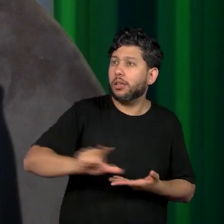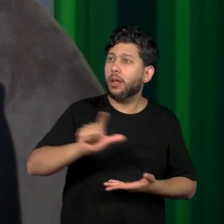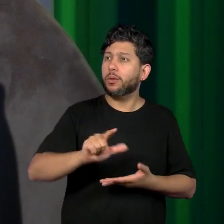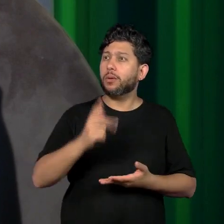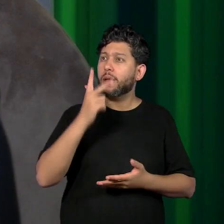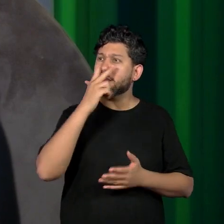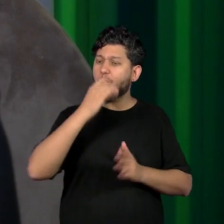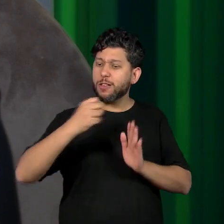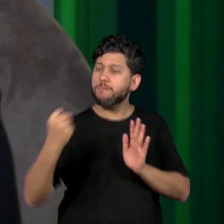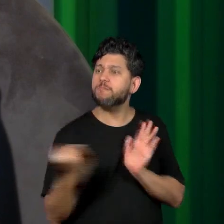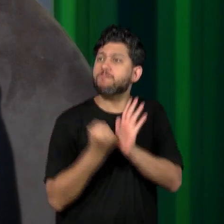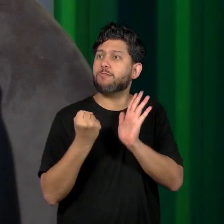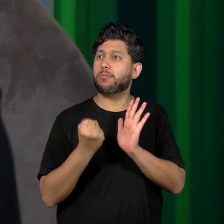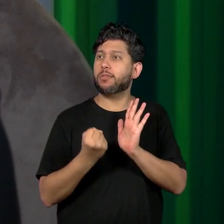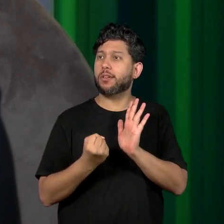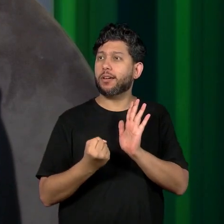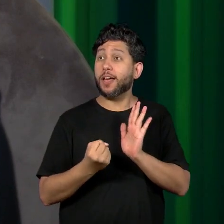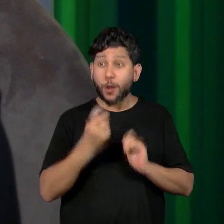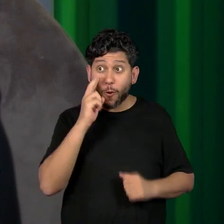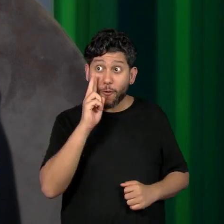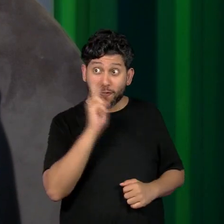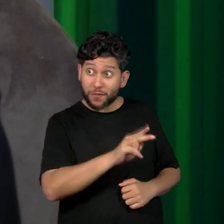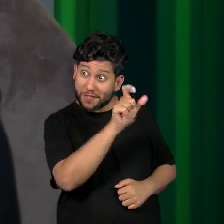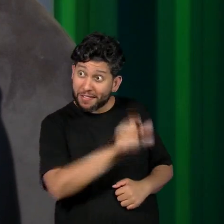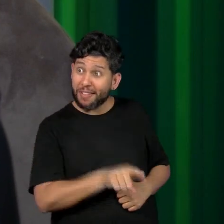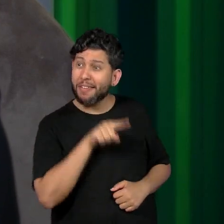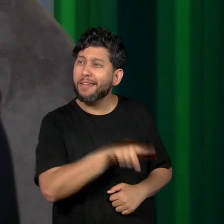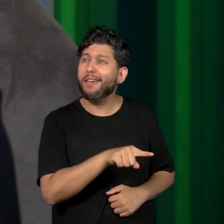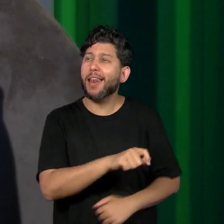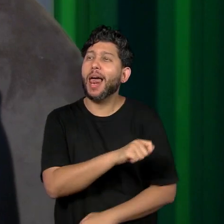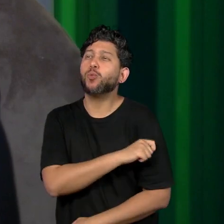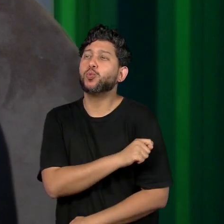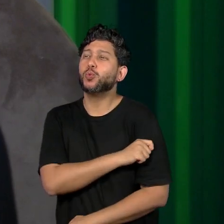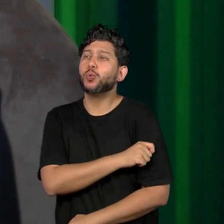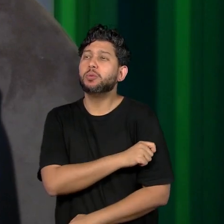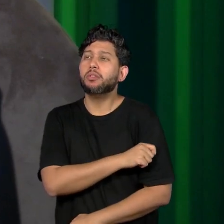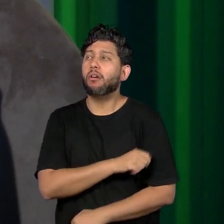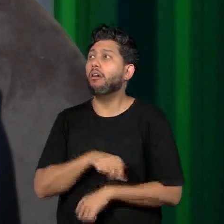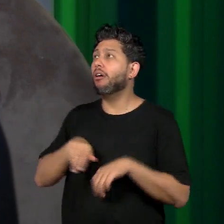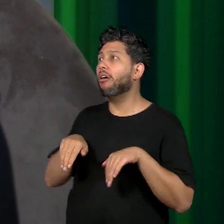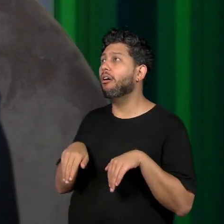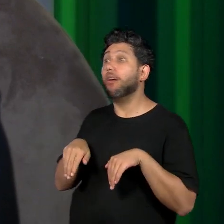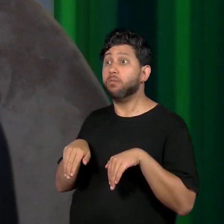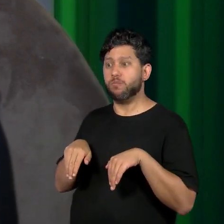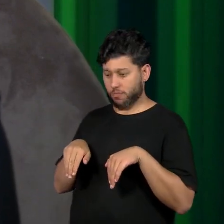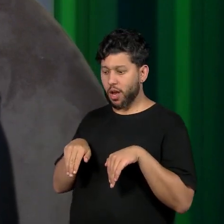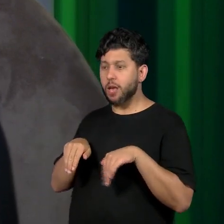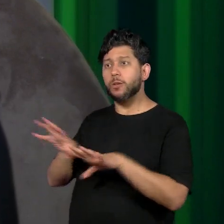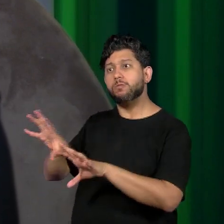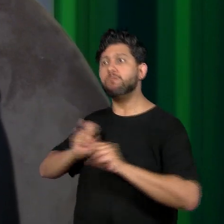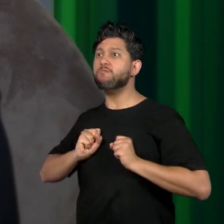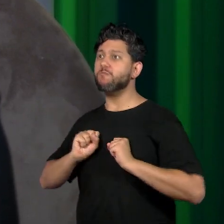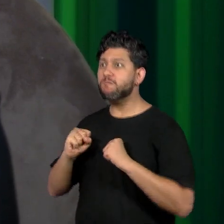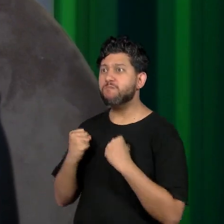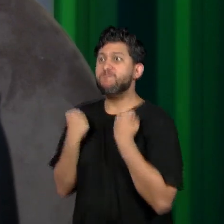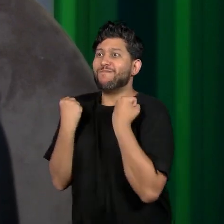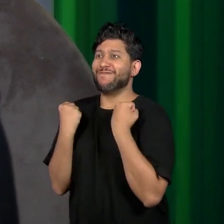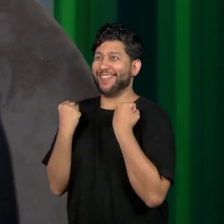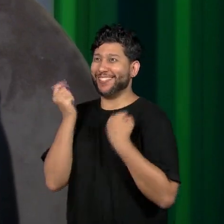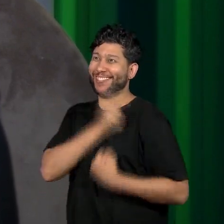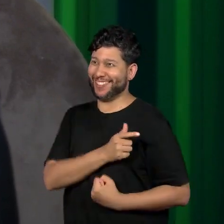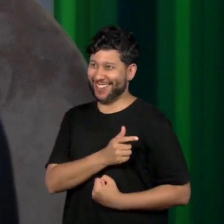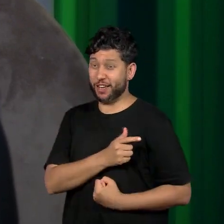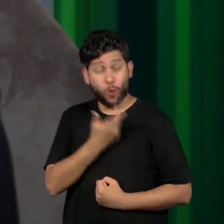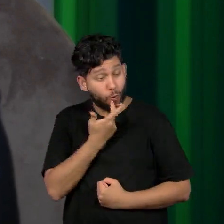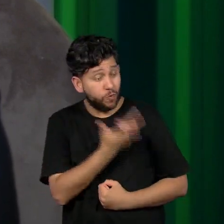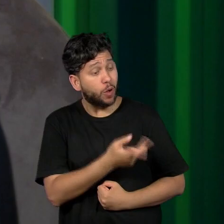é poder ver o estudante protagonista mesmo, como eu trago sempre isso, a toda fala, eu preciso que você se veja, eu preciso